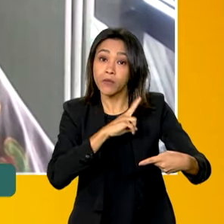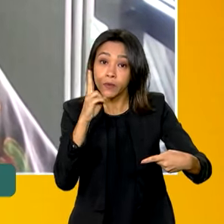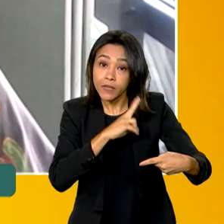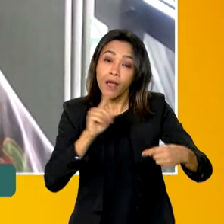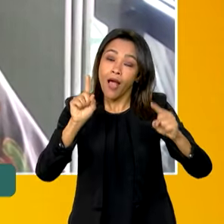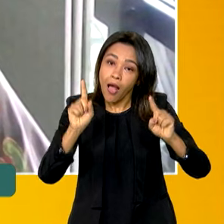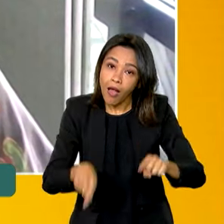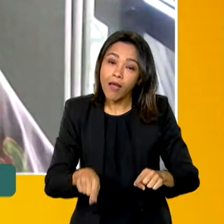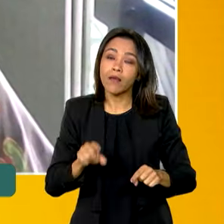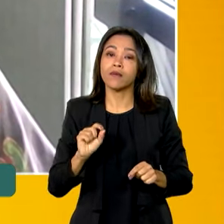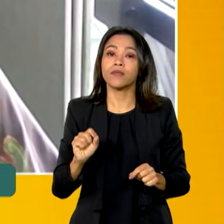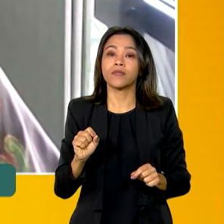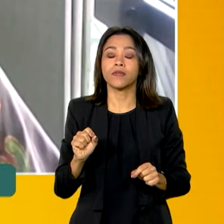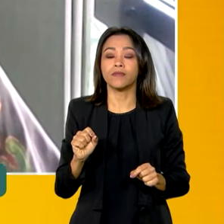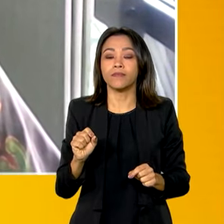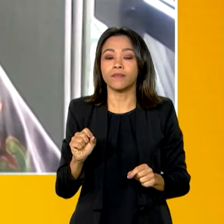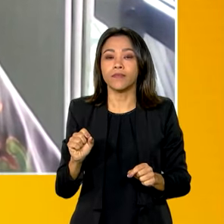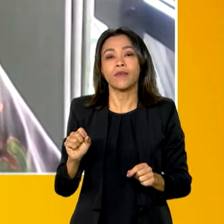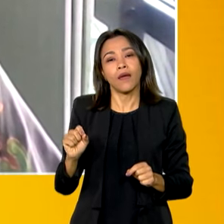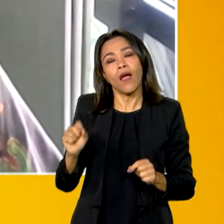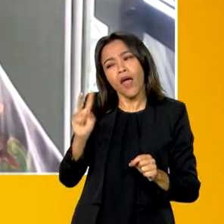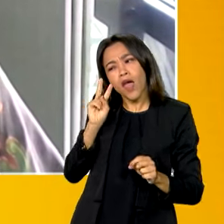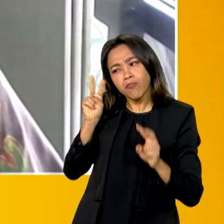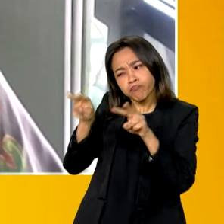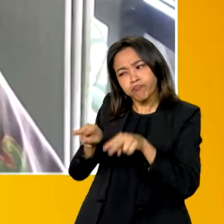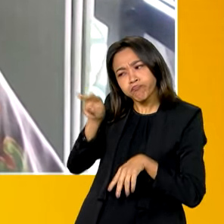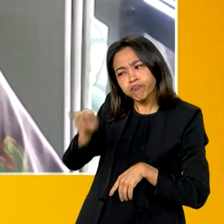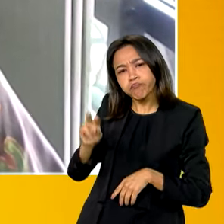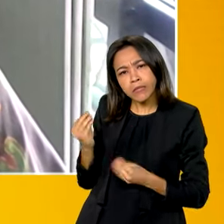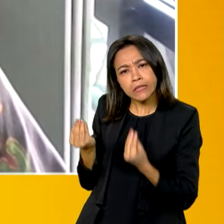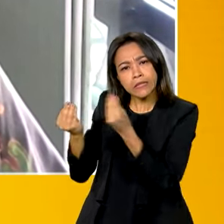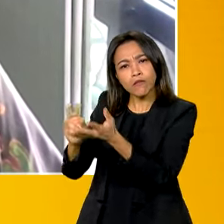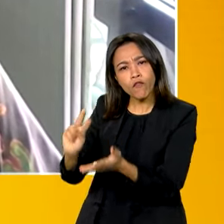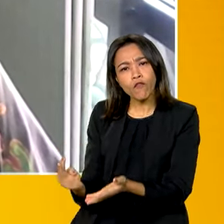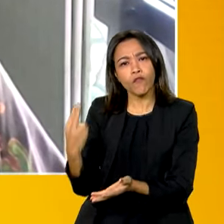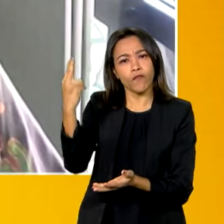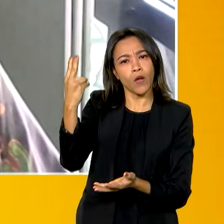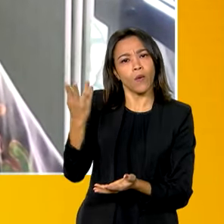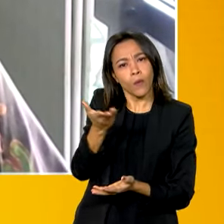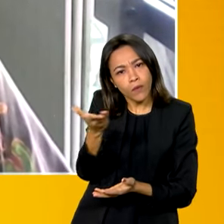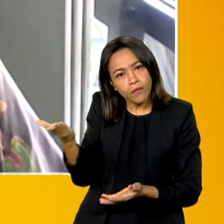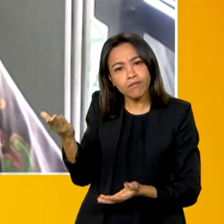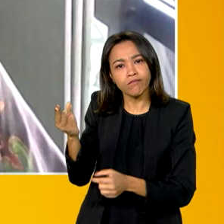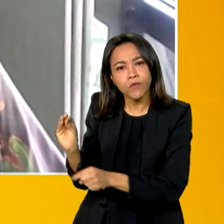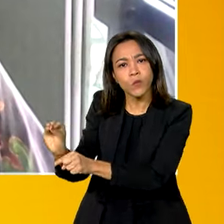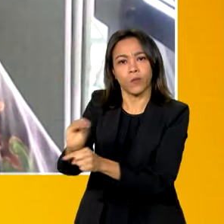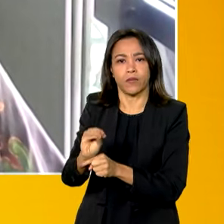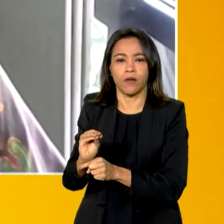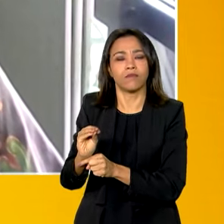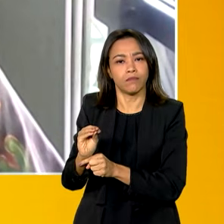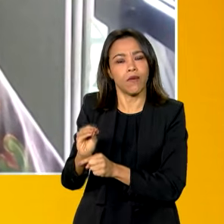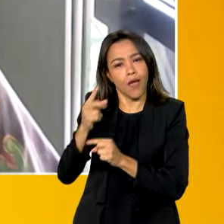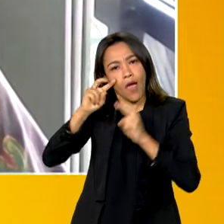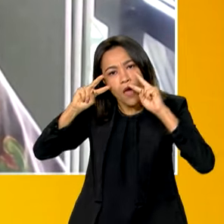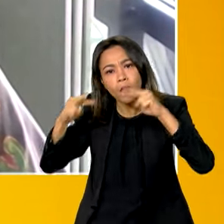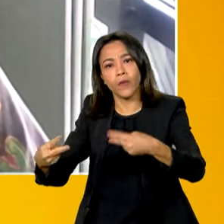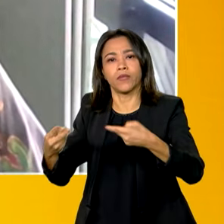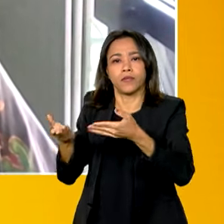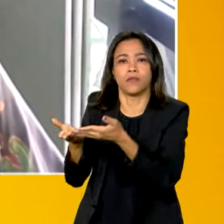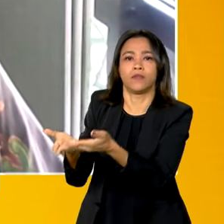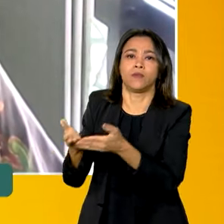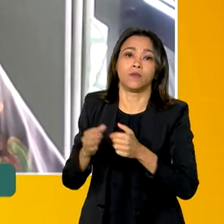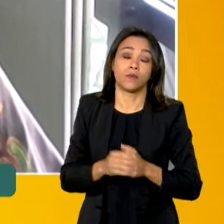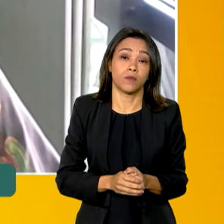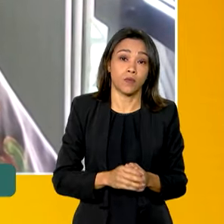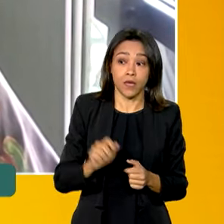reconhecimento da ocupação do cuidado. O cuidador